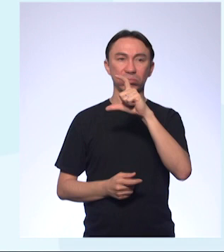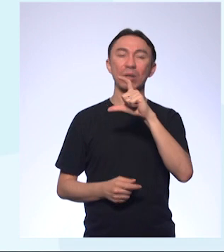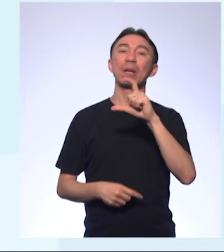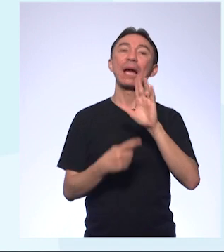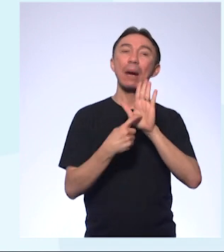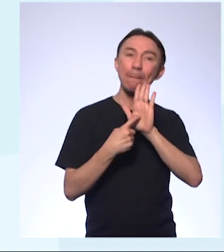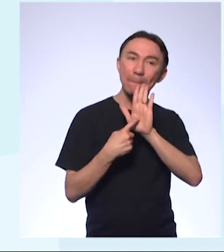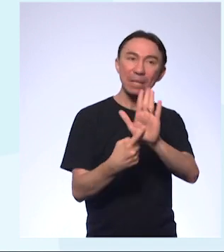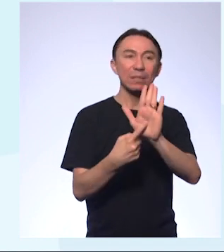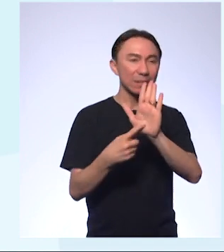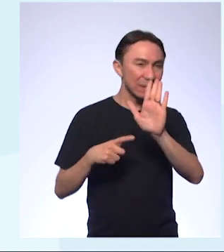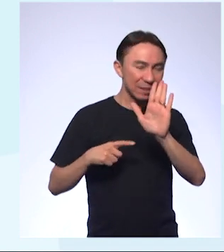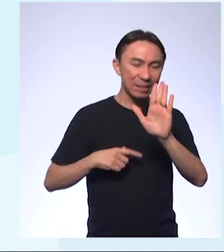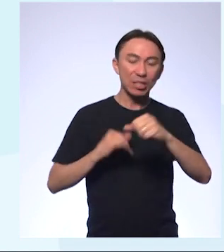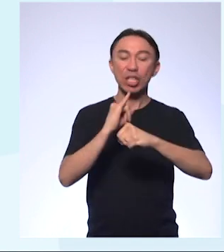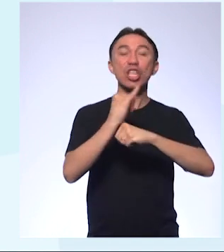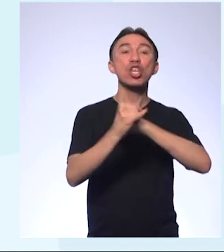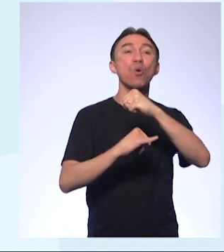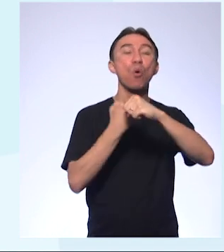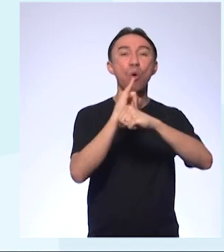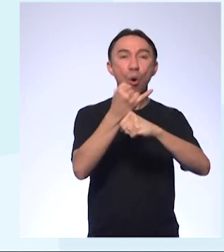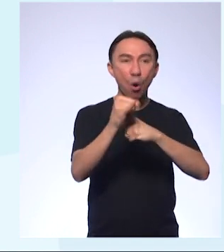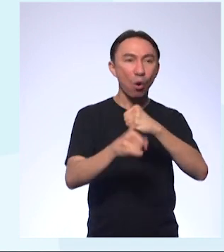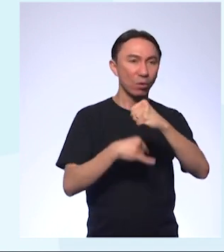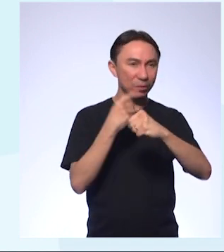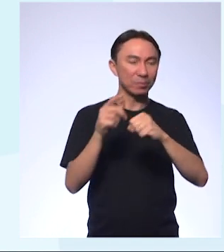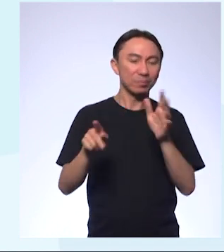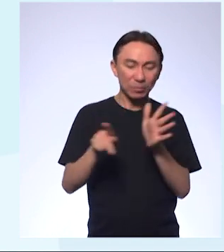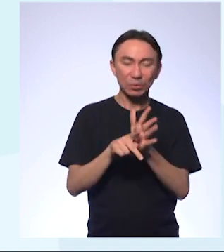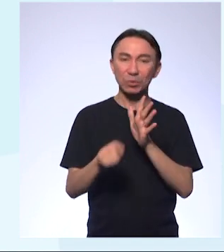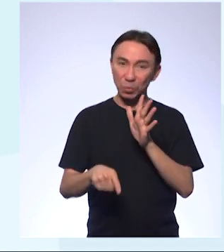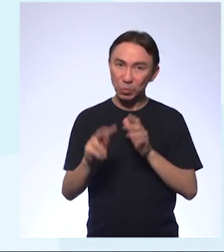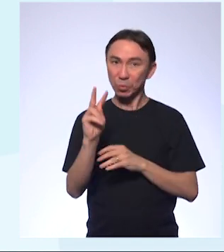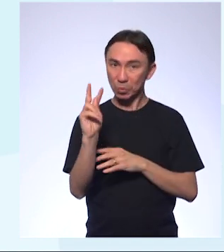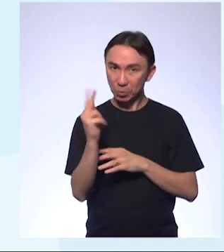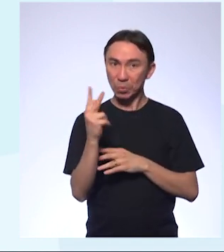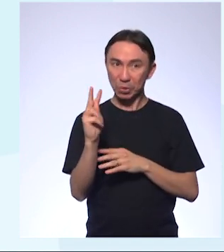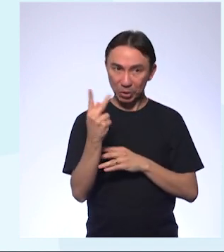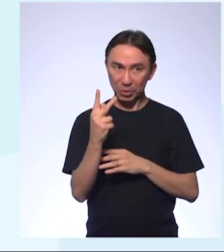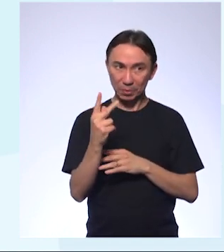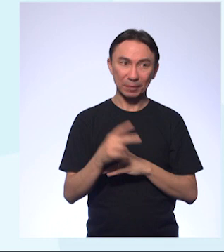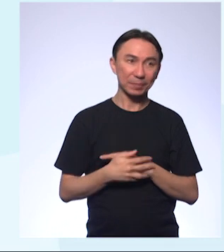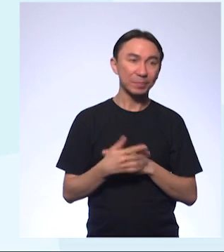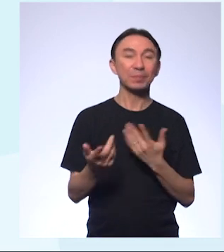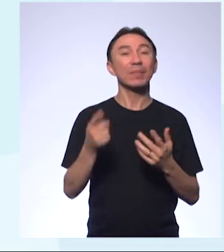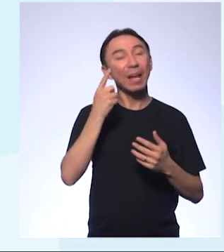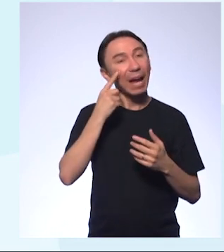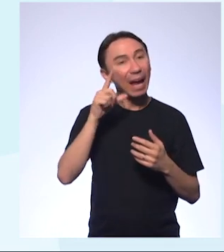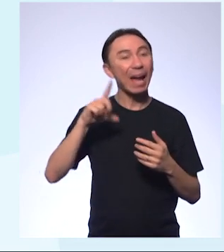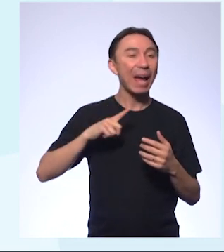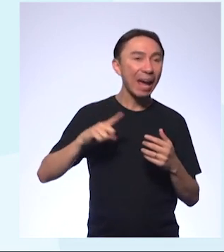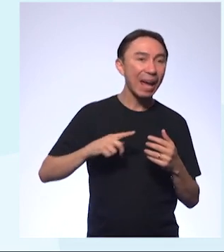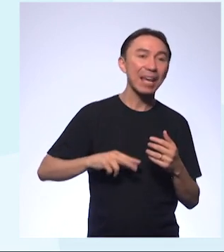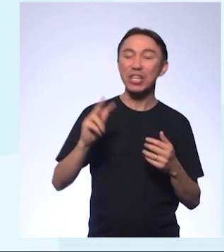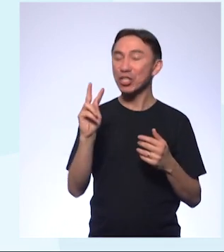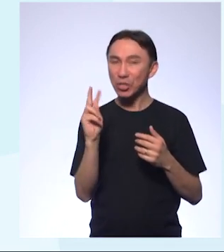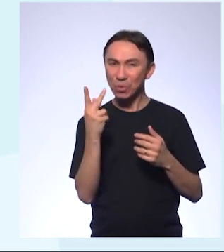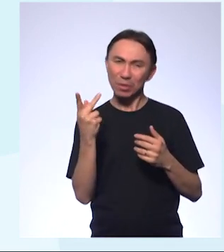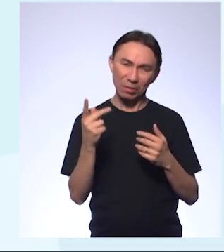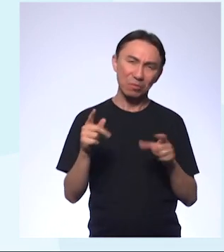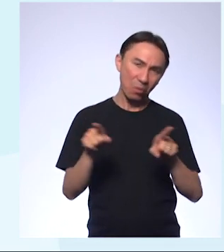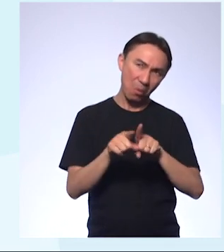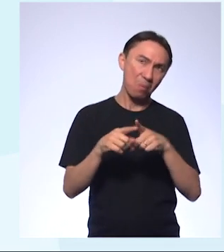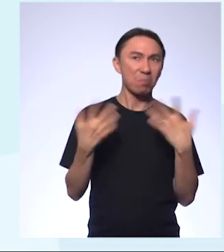íons provenientes do hidrogênio. Então, PH é a sigla usada para potencial hidrogênio iônico, ou potência também,